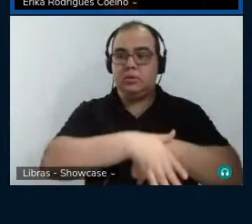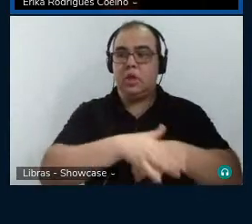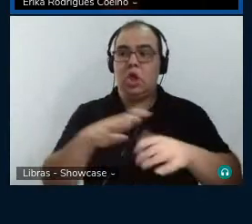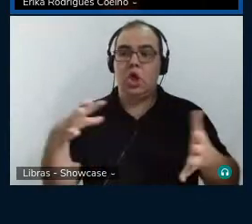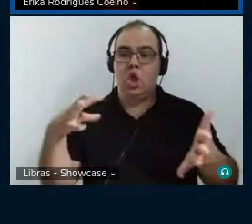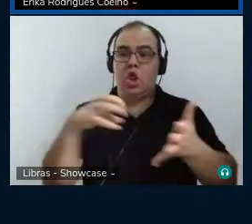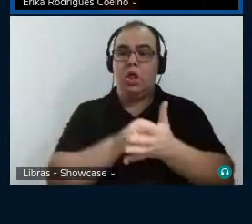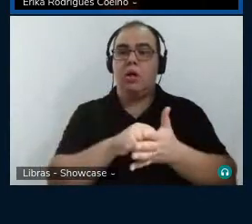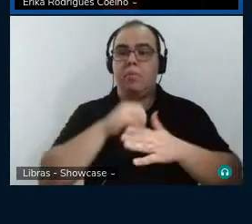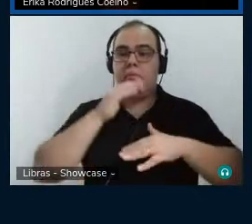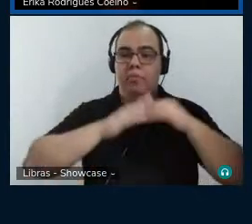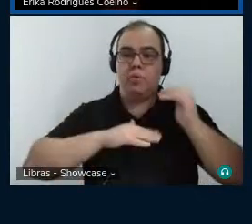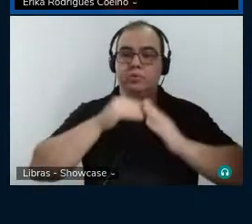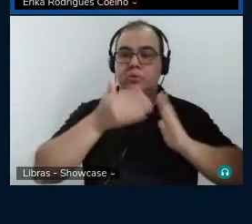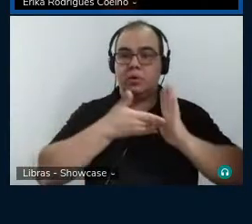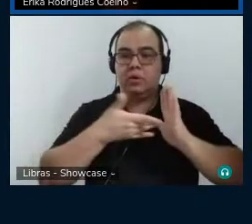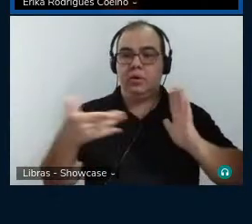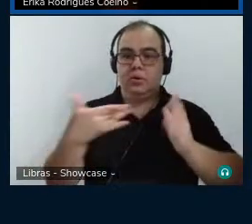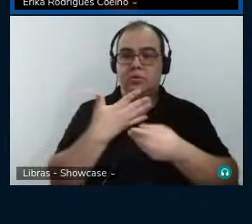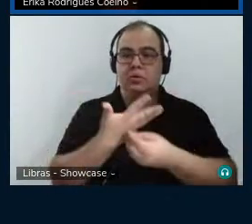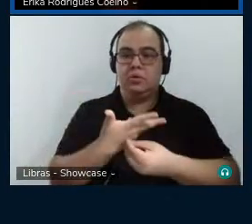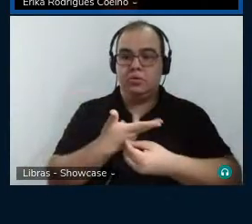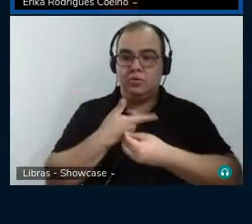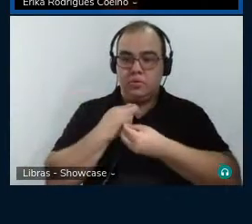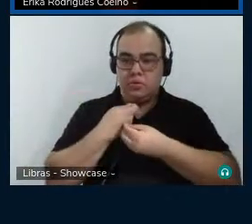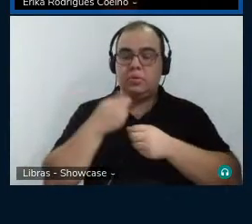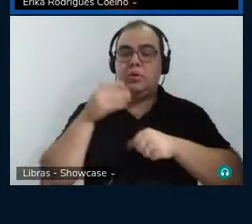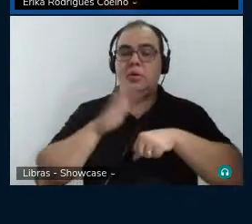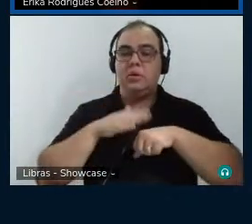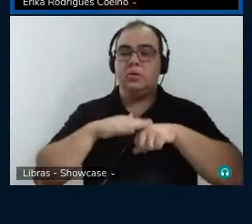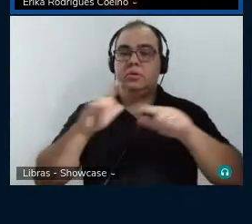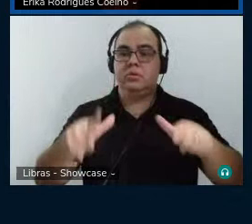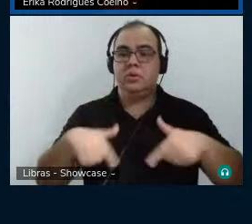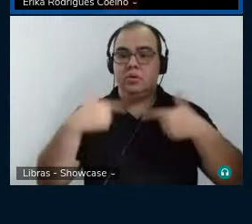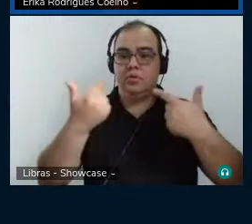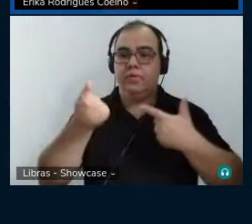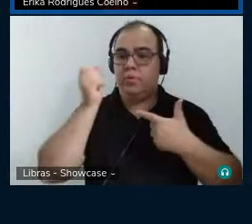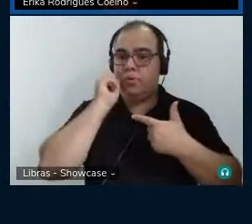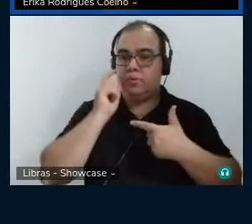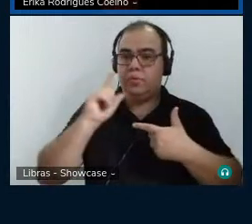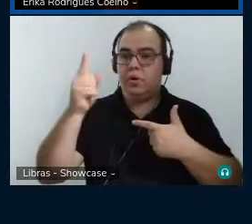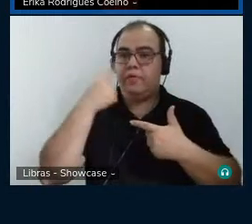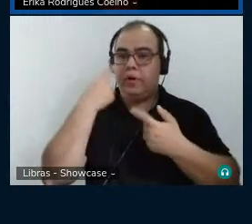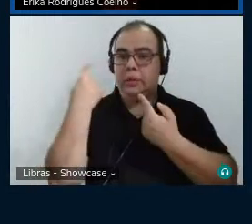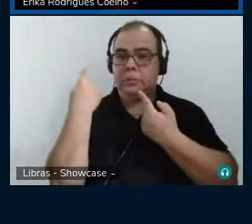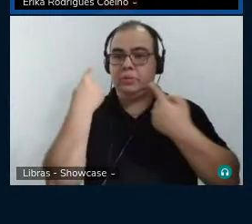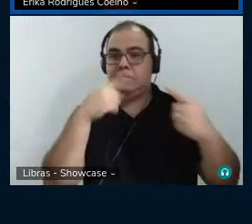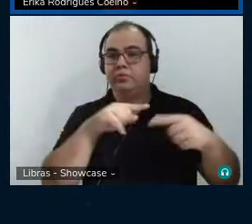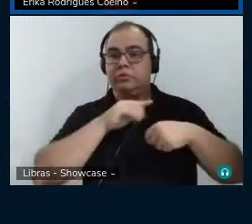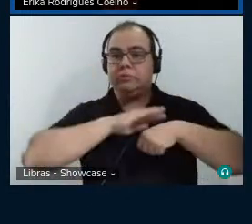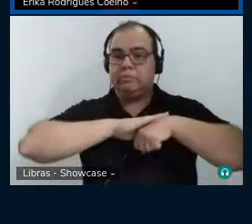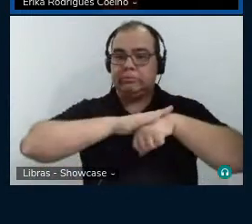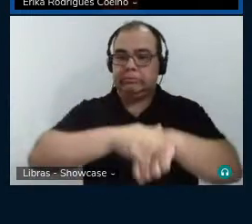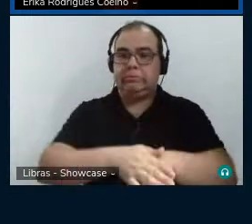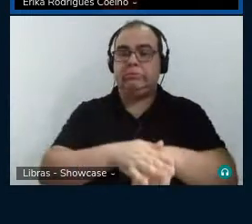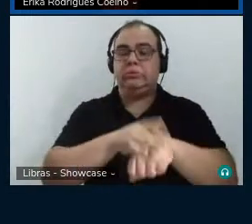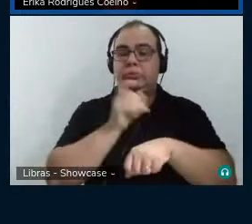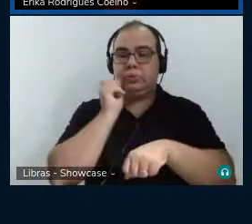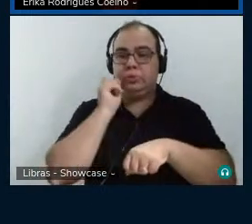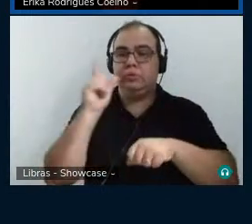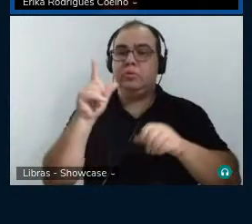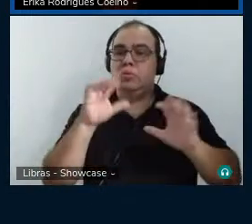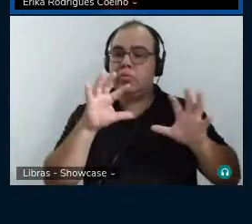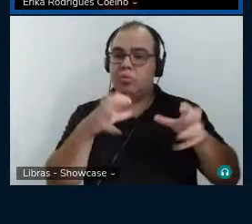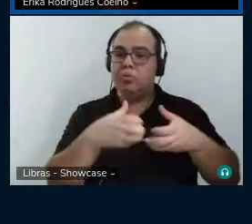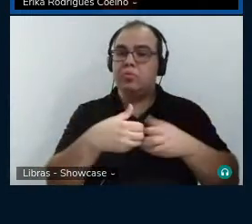artísticos, mostra a iniciativa cultural para combater o rechaço social do grupo